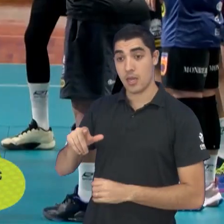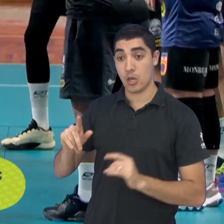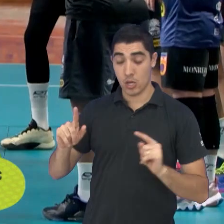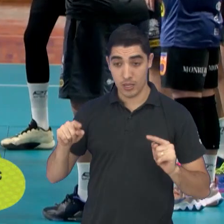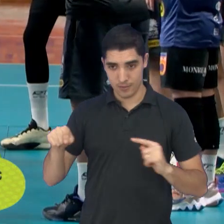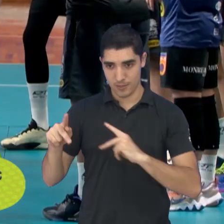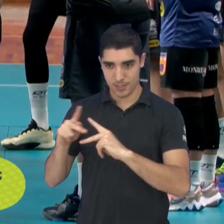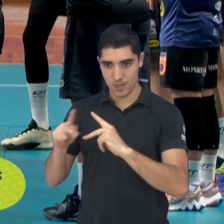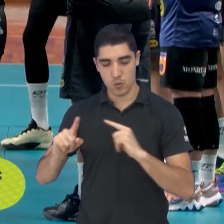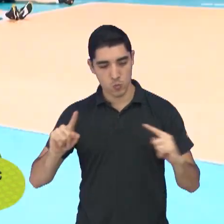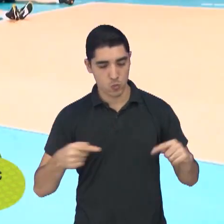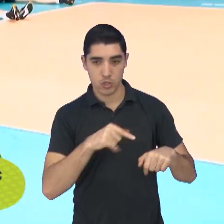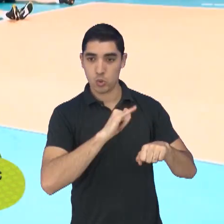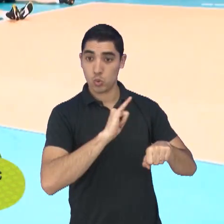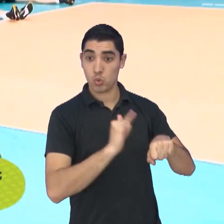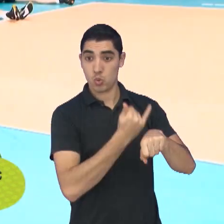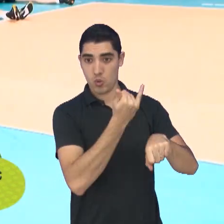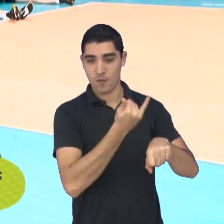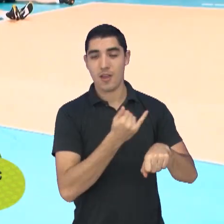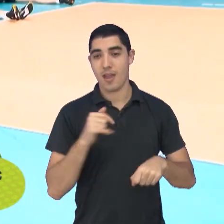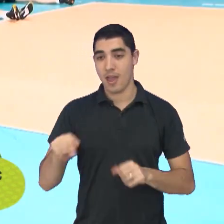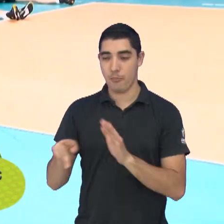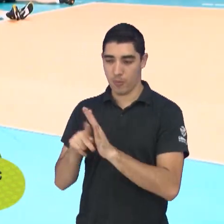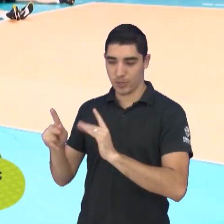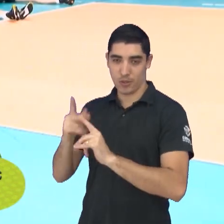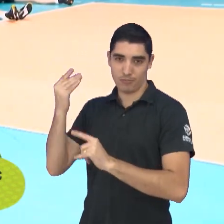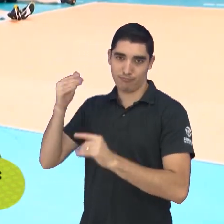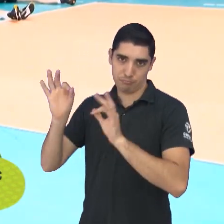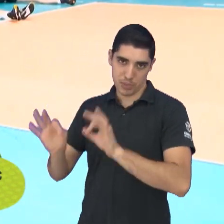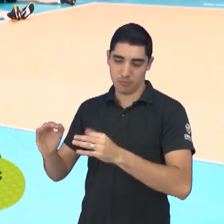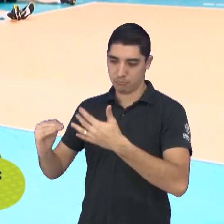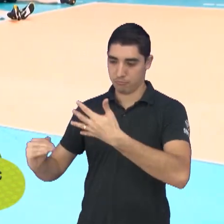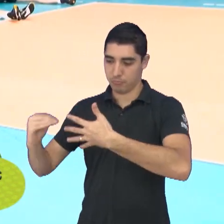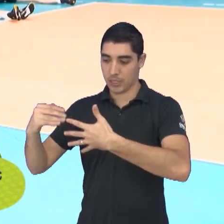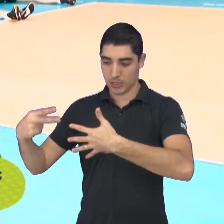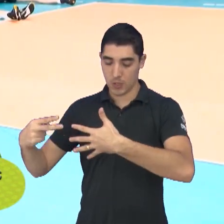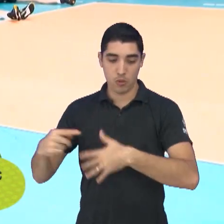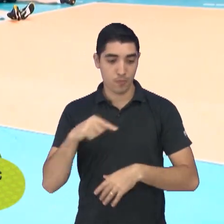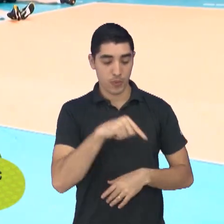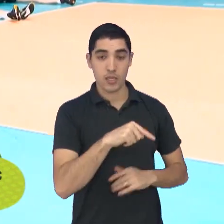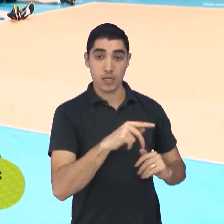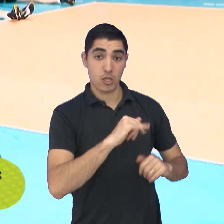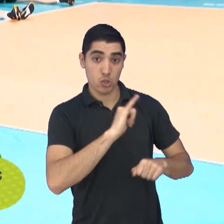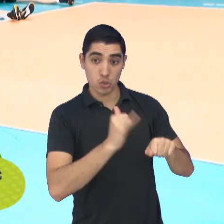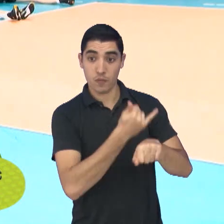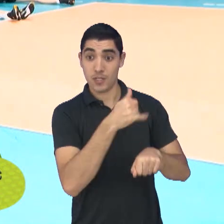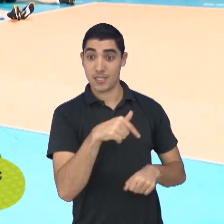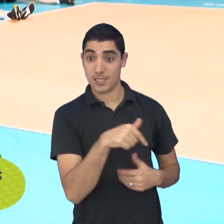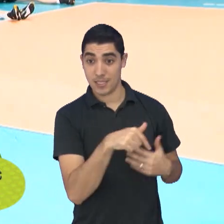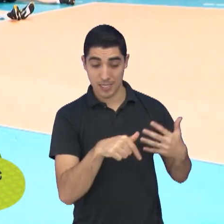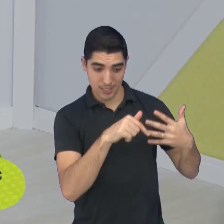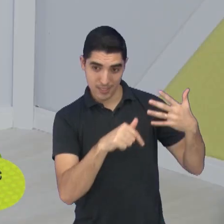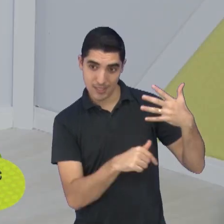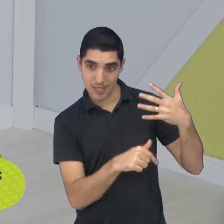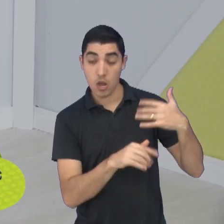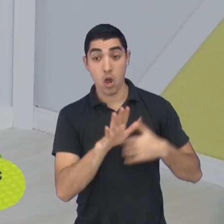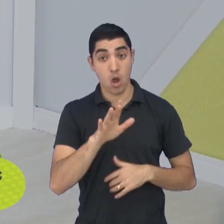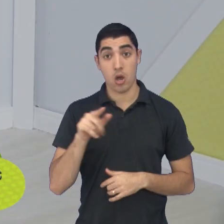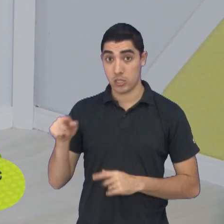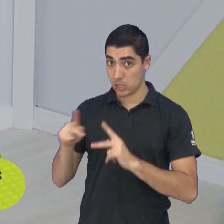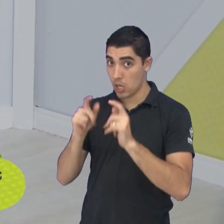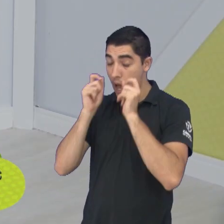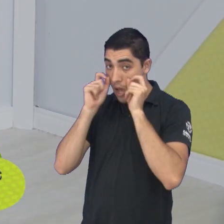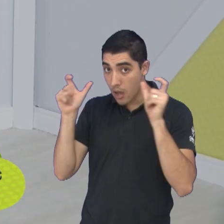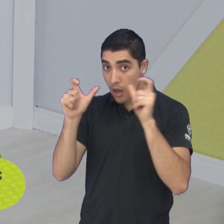de Santa Catarina, um encontro entre o segundo colocado, o São José, contra o sétimo, o Joinville. Mas olha, São José que abra o